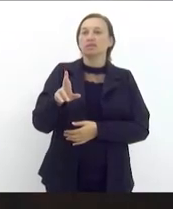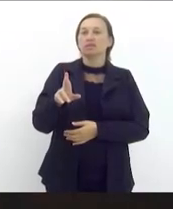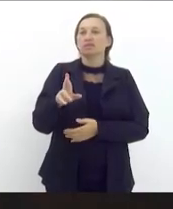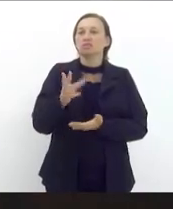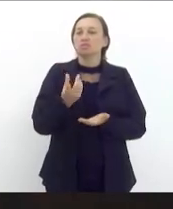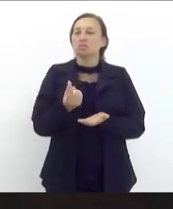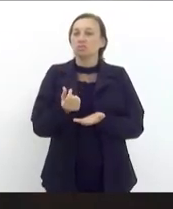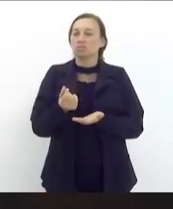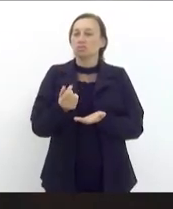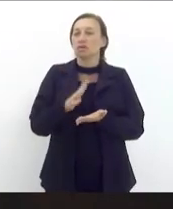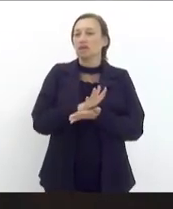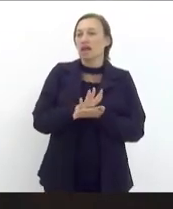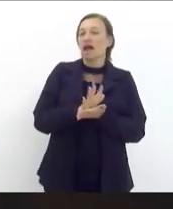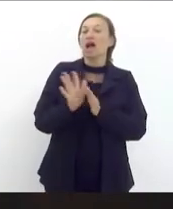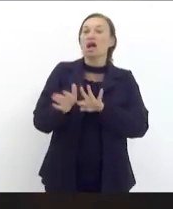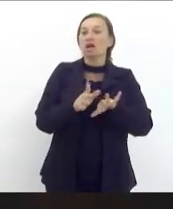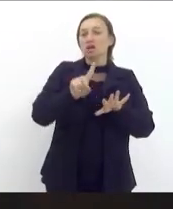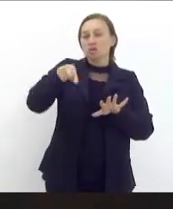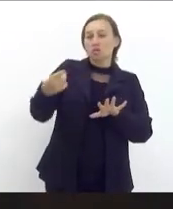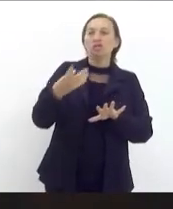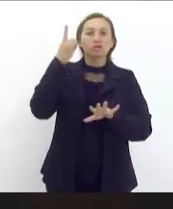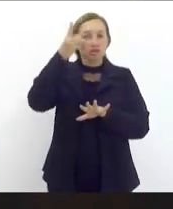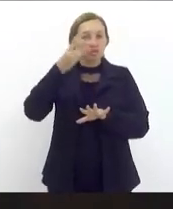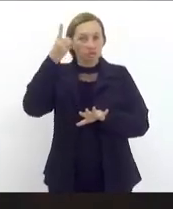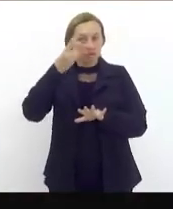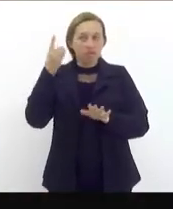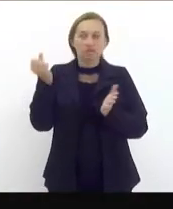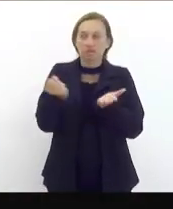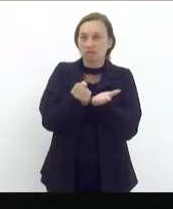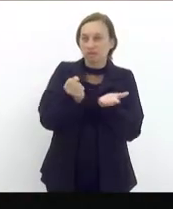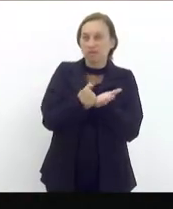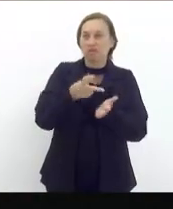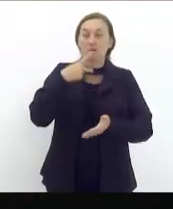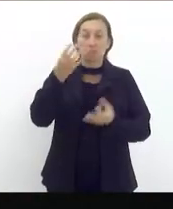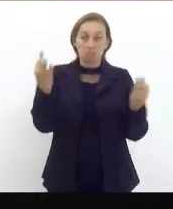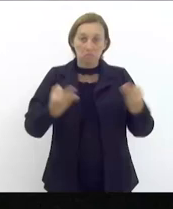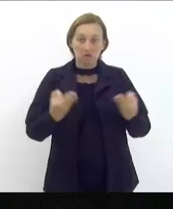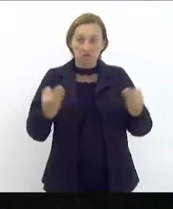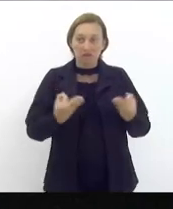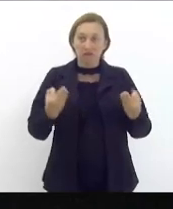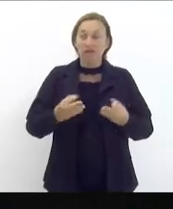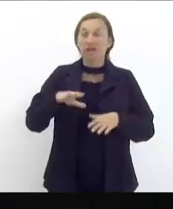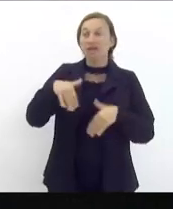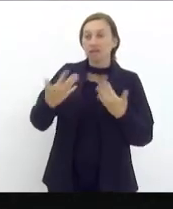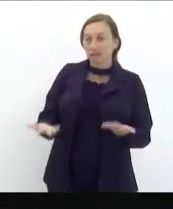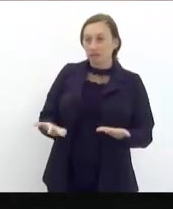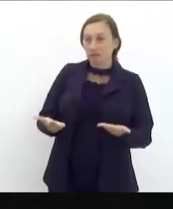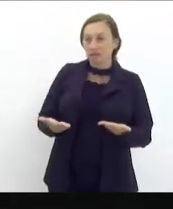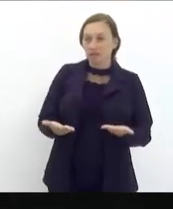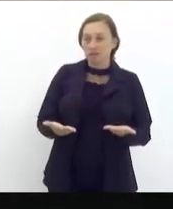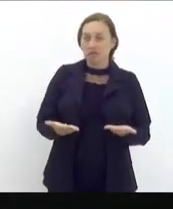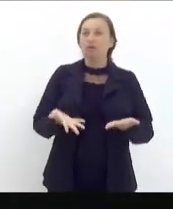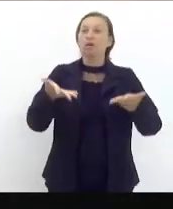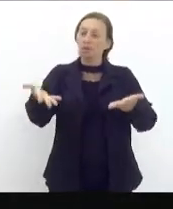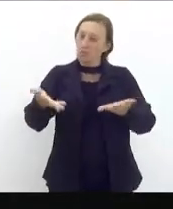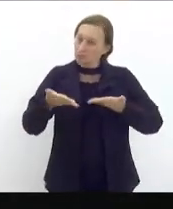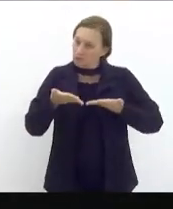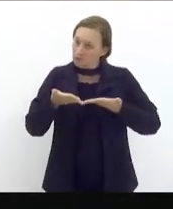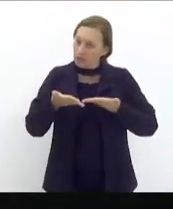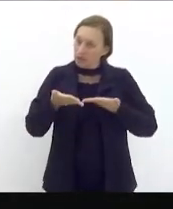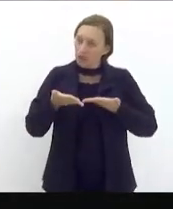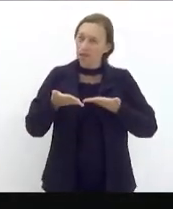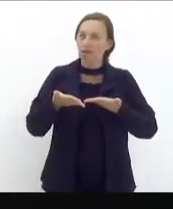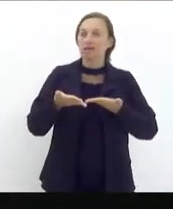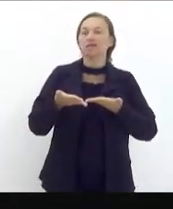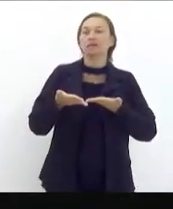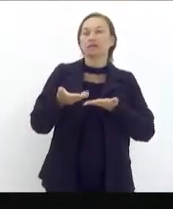lucrativos e outras que o deputado Malafaia mencionou. Perfeito. Então, vossa excelência nos ajude. É isso que ia falar. Então,